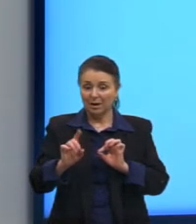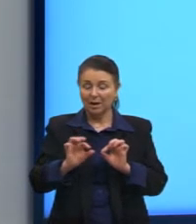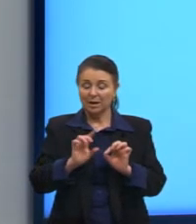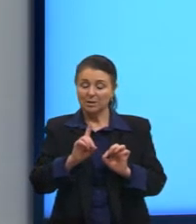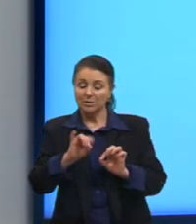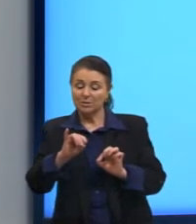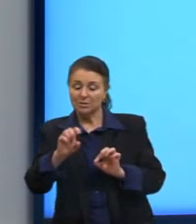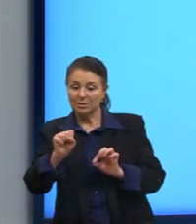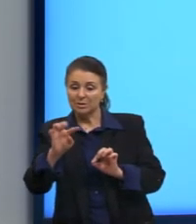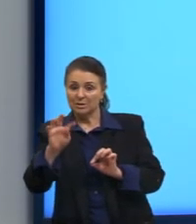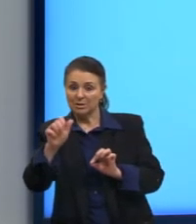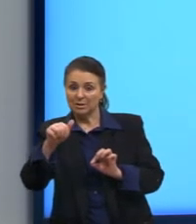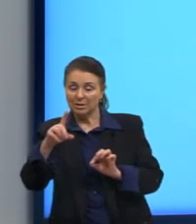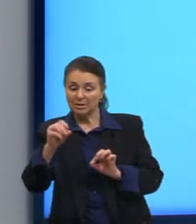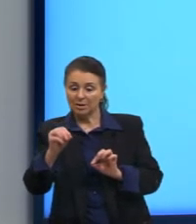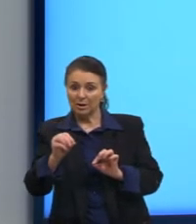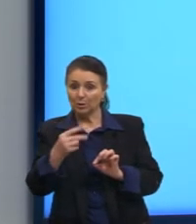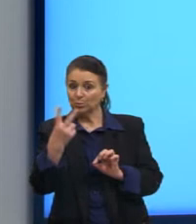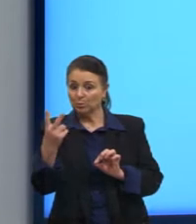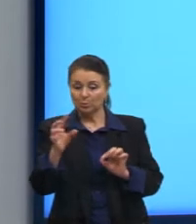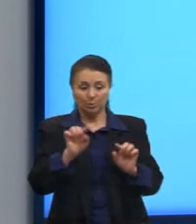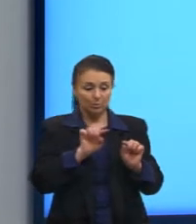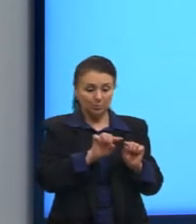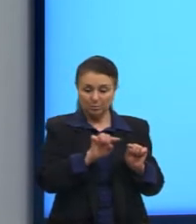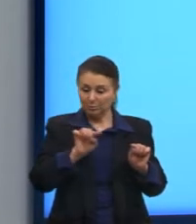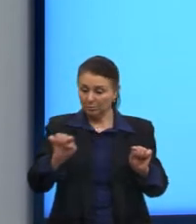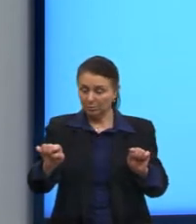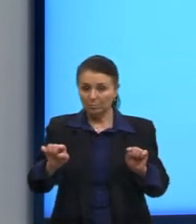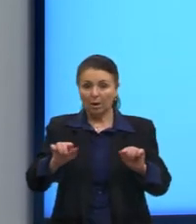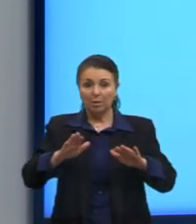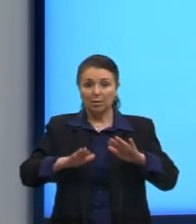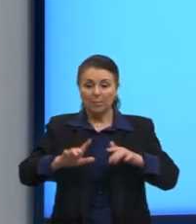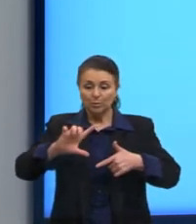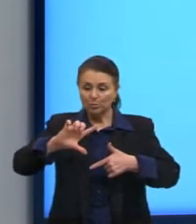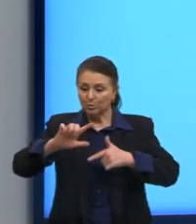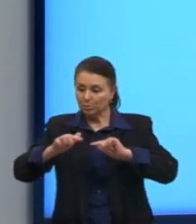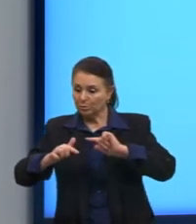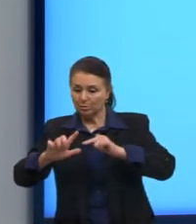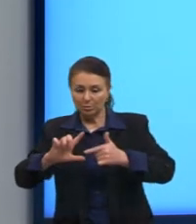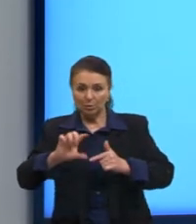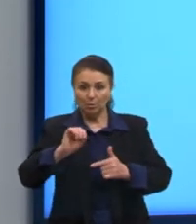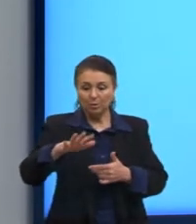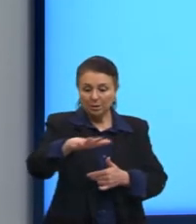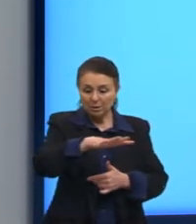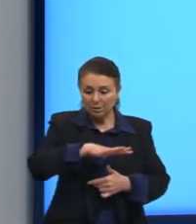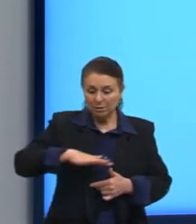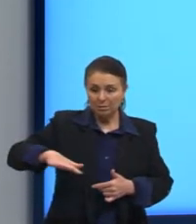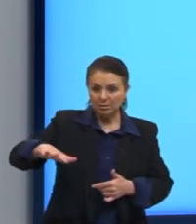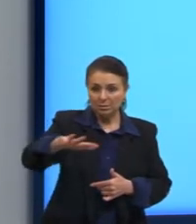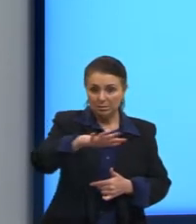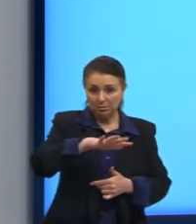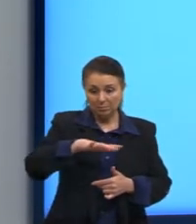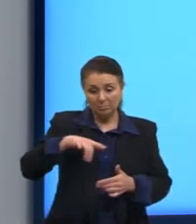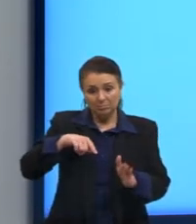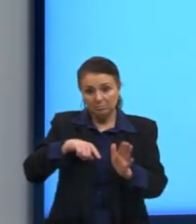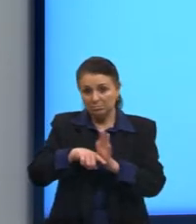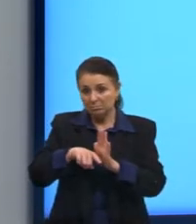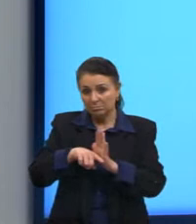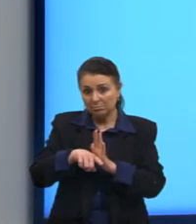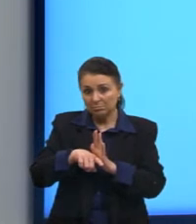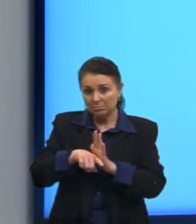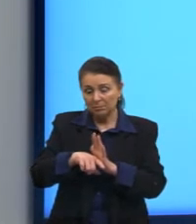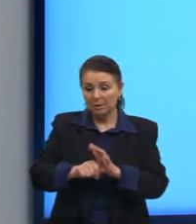dois pontos porque depende da geometria do objeto ou, então, da superfície em questão. Para